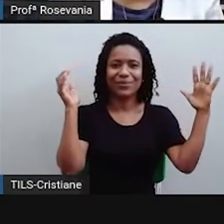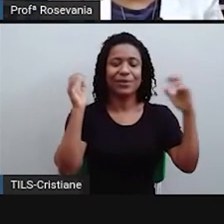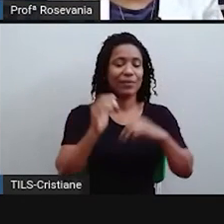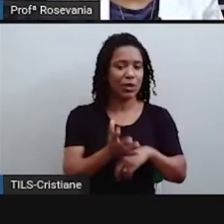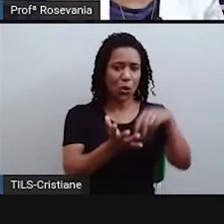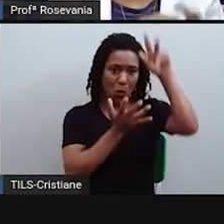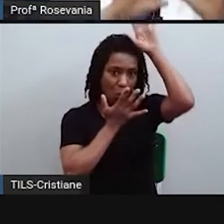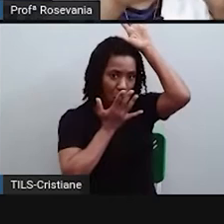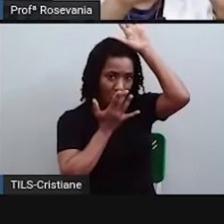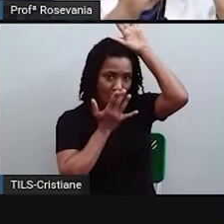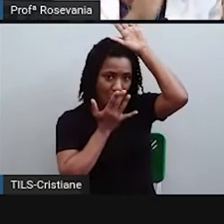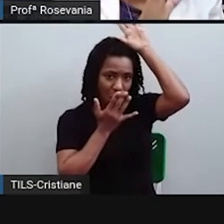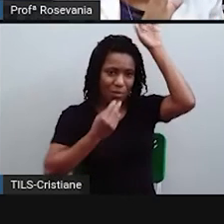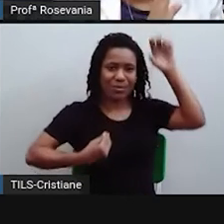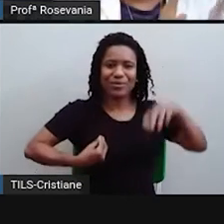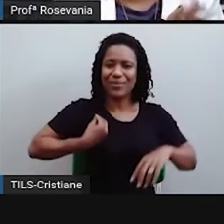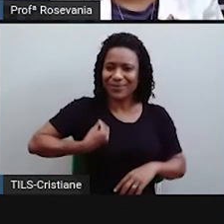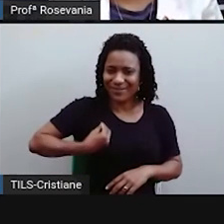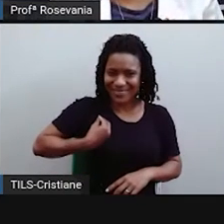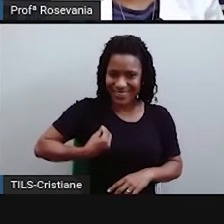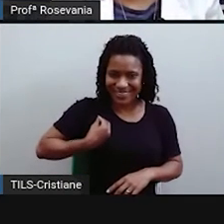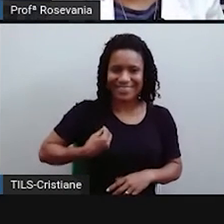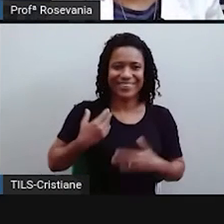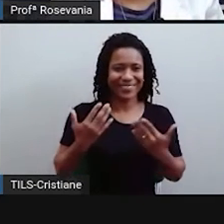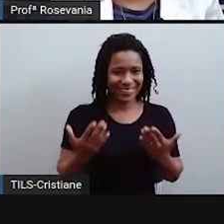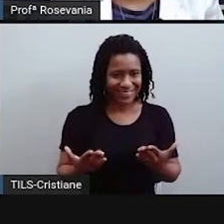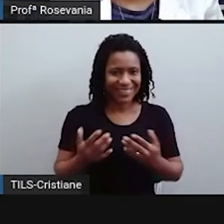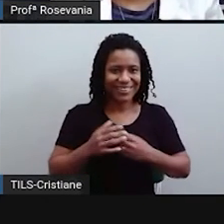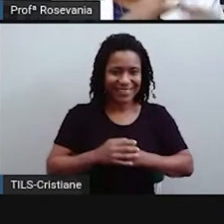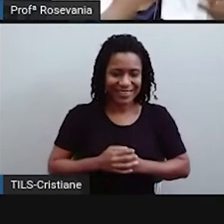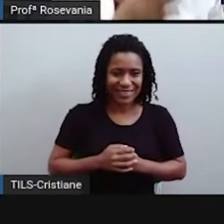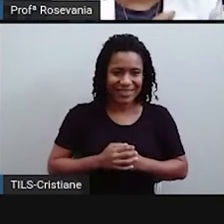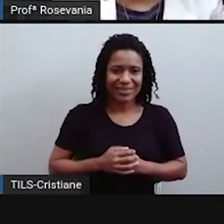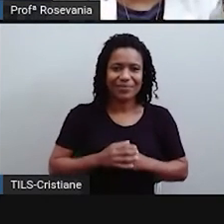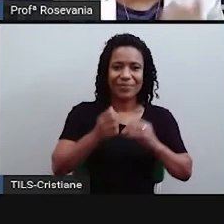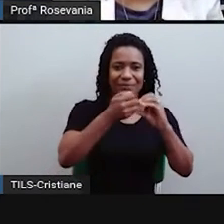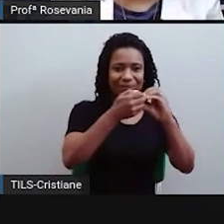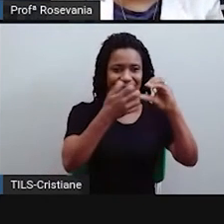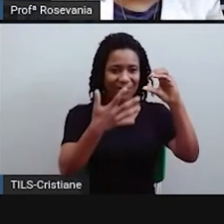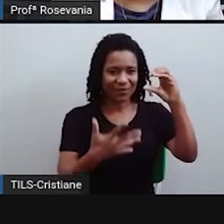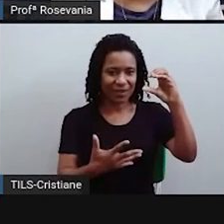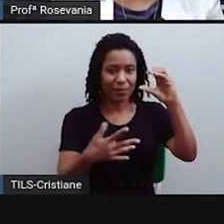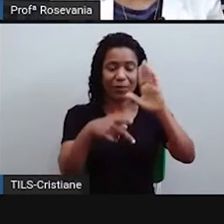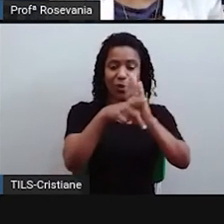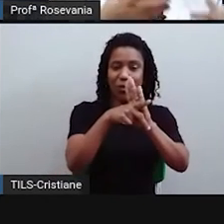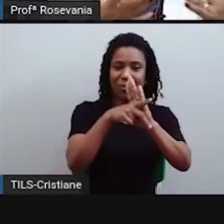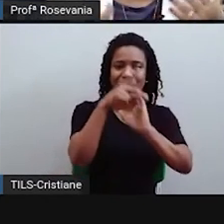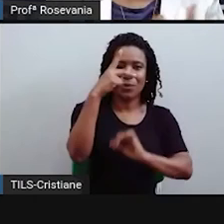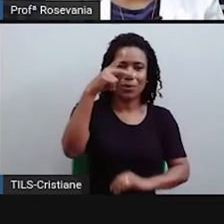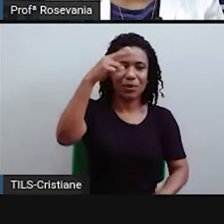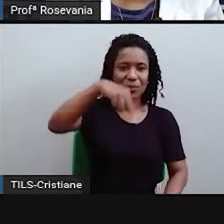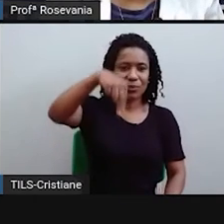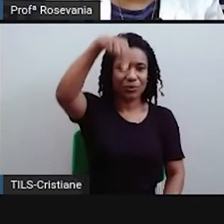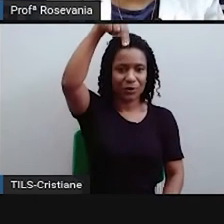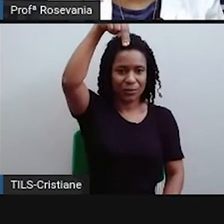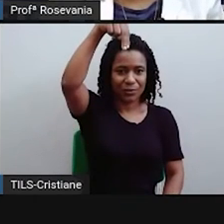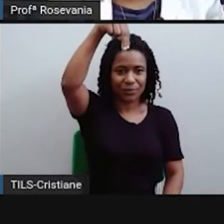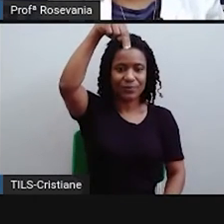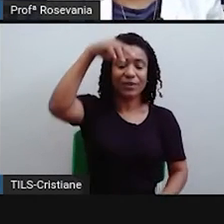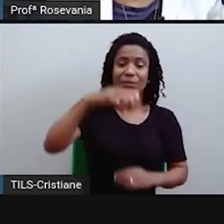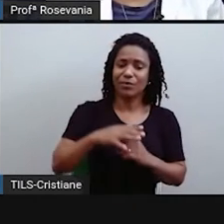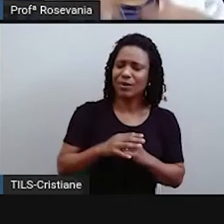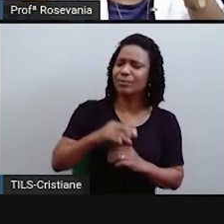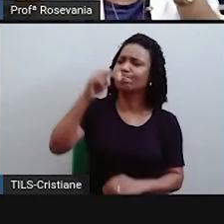indígenas, que é a característica que a gente usou para regionalizar, no caso, a região norte. Quando a gente fala da região